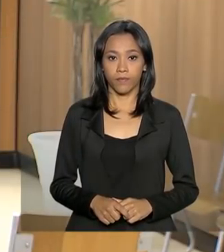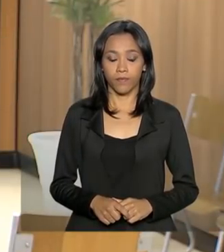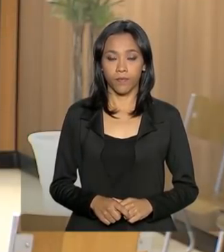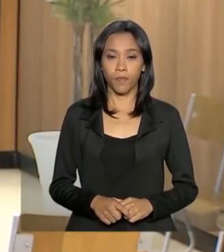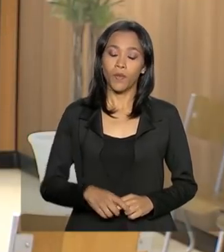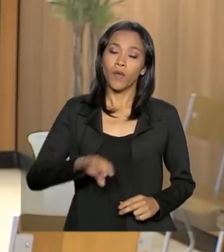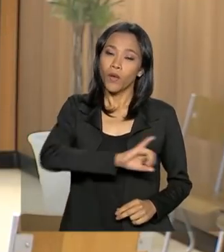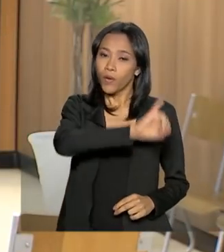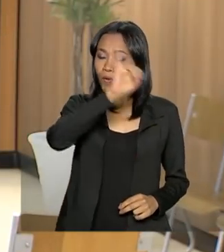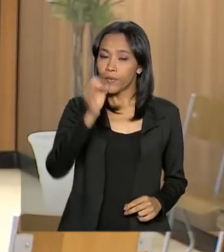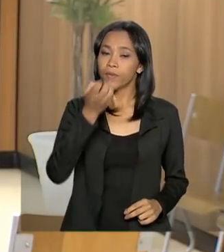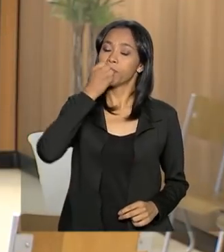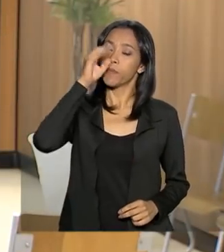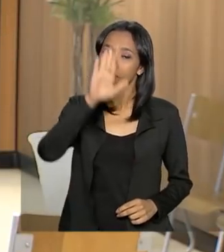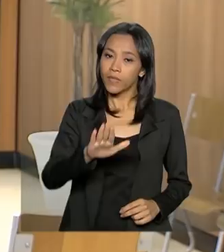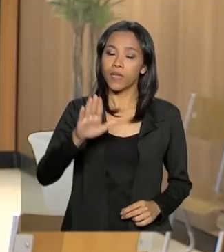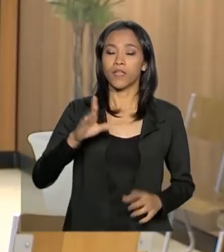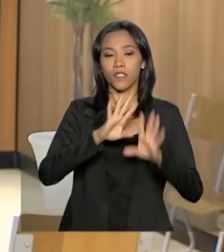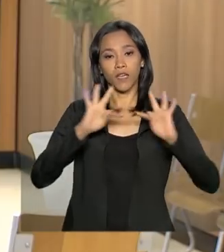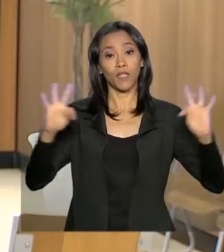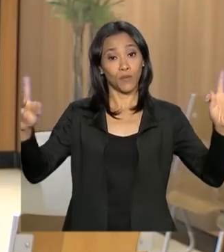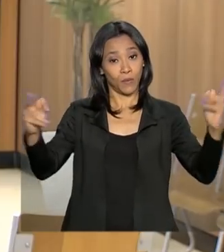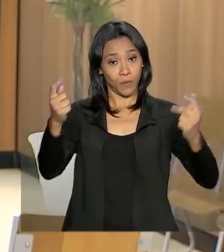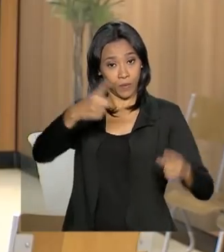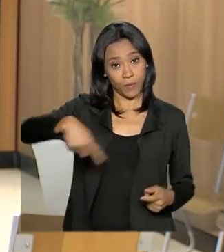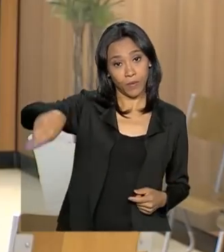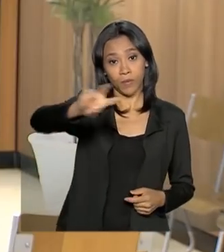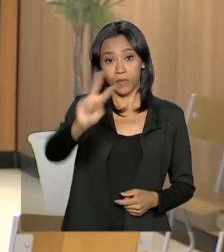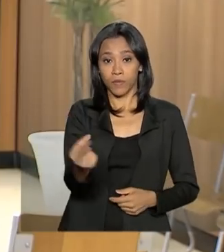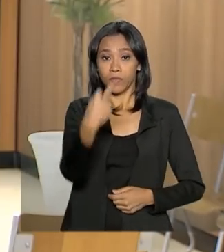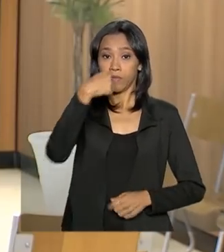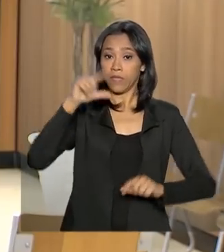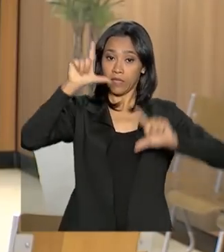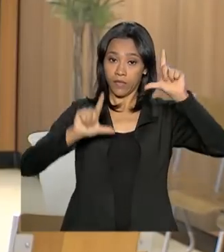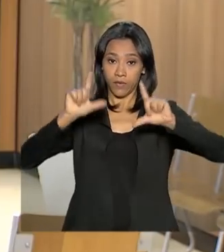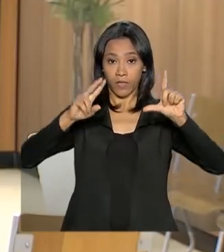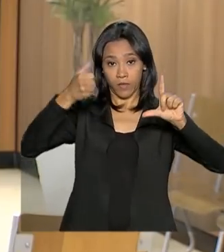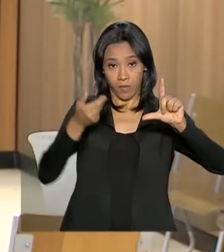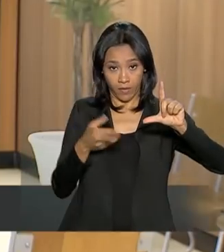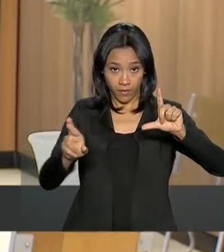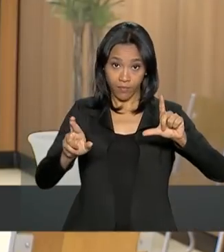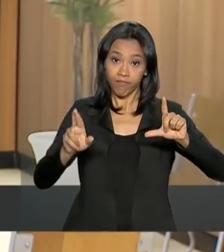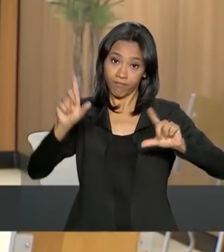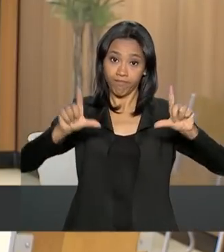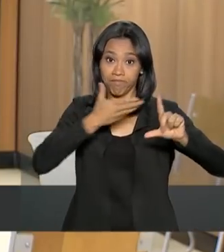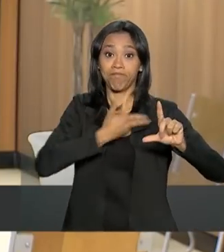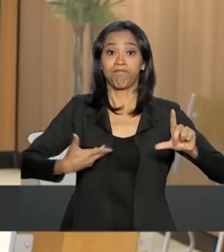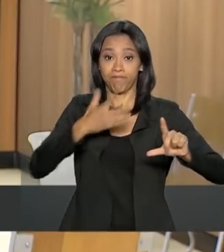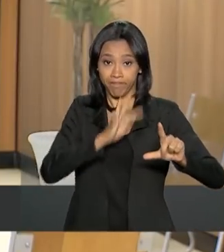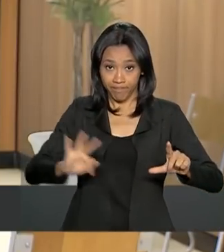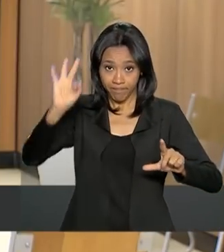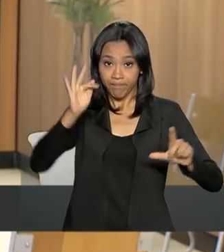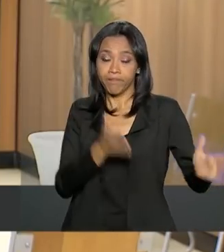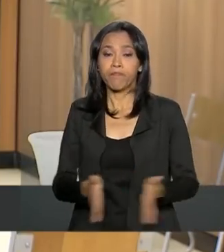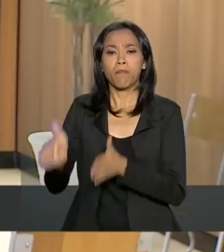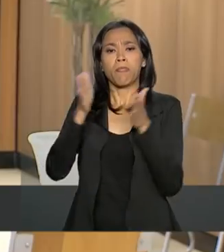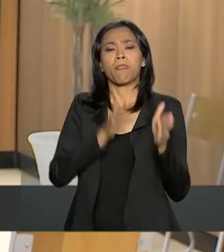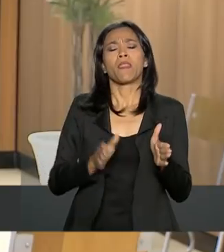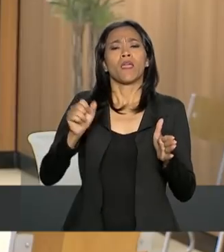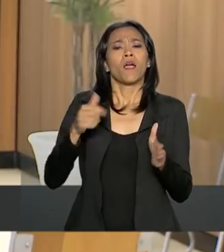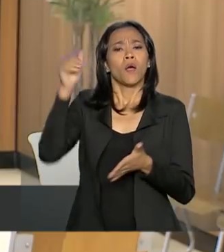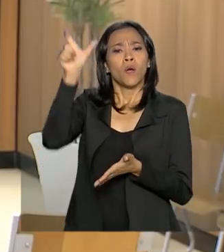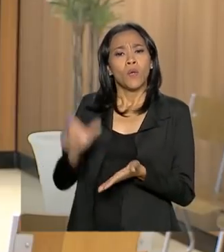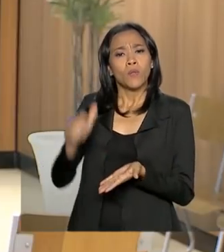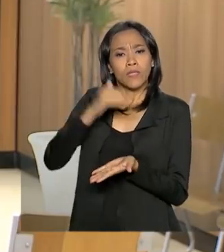Olá, boa tarde a todos que nos acompanham na NBR, a TV do Governo Federal. O Secretário Nacional de Segurança